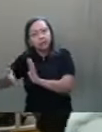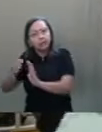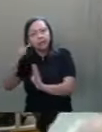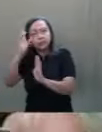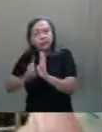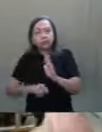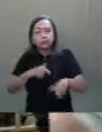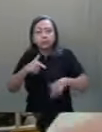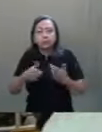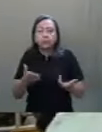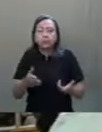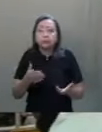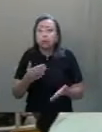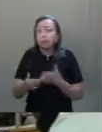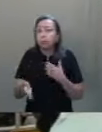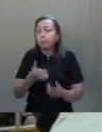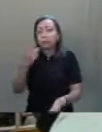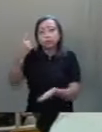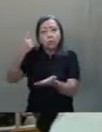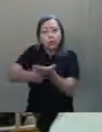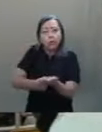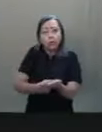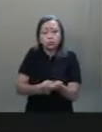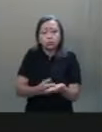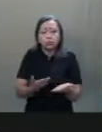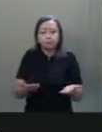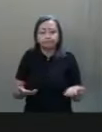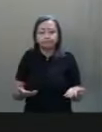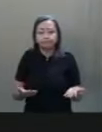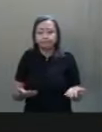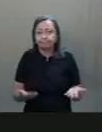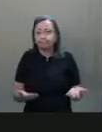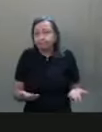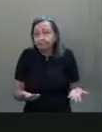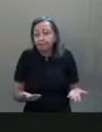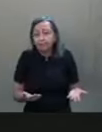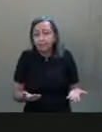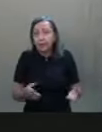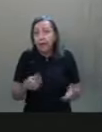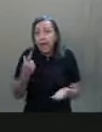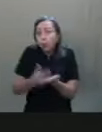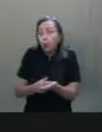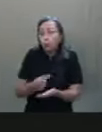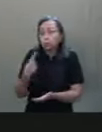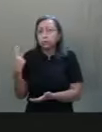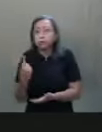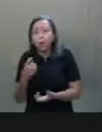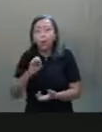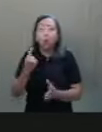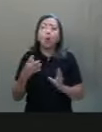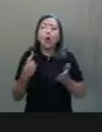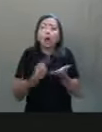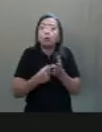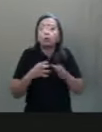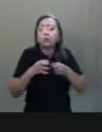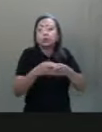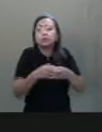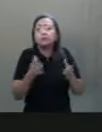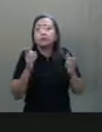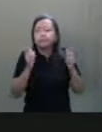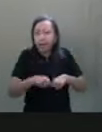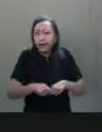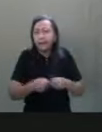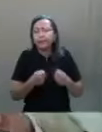independente de acordo individual ou coletivo, que vai poder, de forma